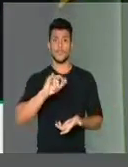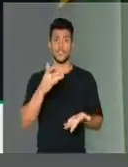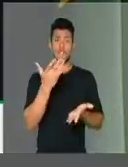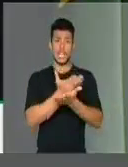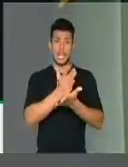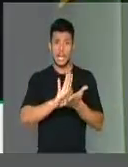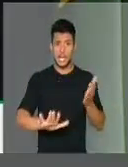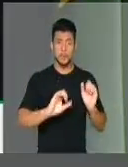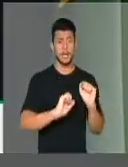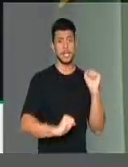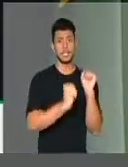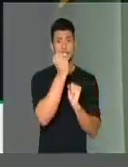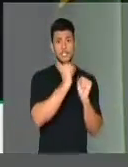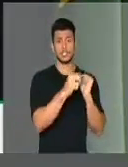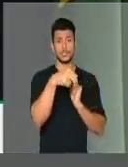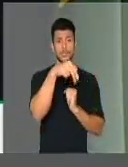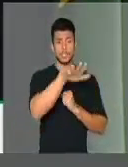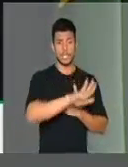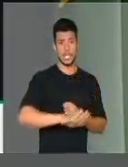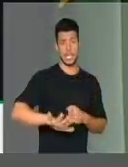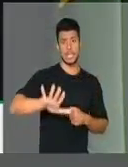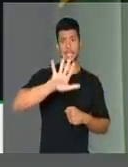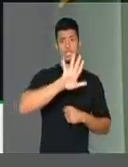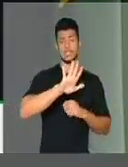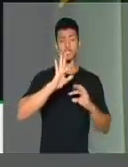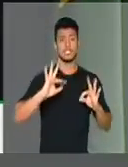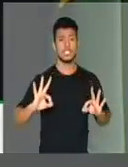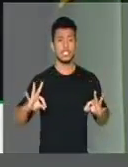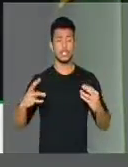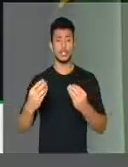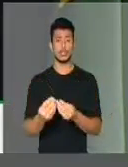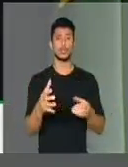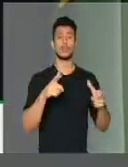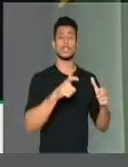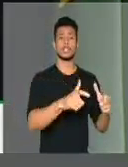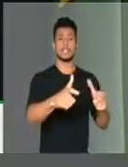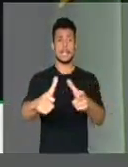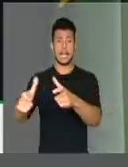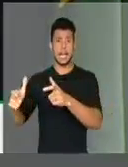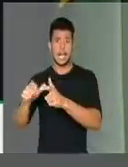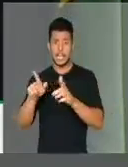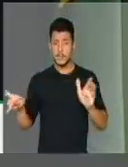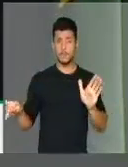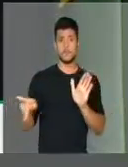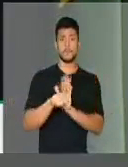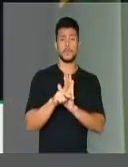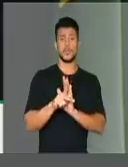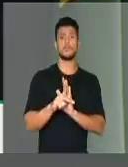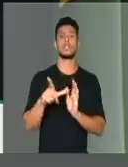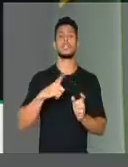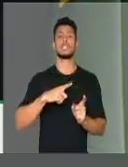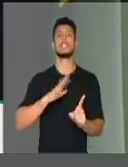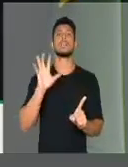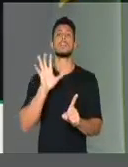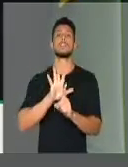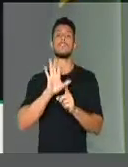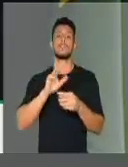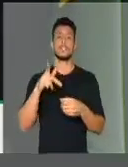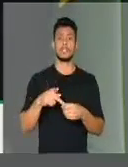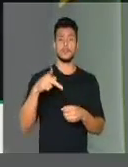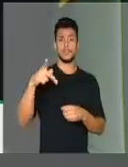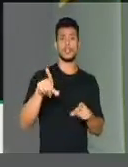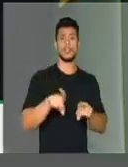da indústria nacional em todos os setores vinculados ao petróleo, e ao gás,